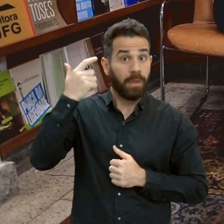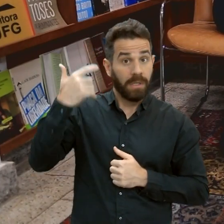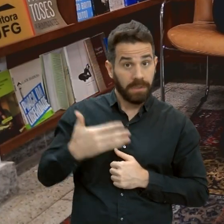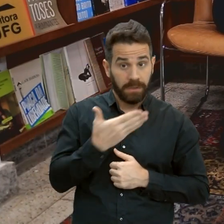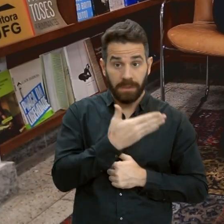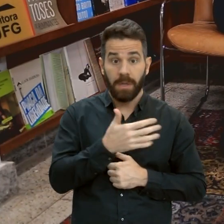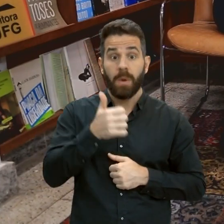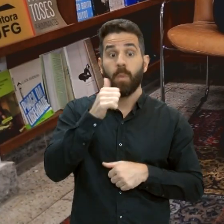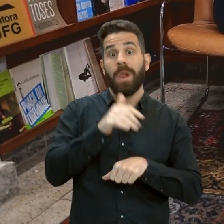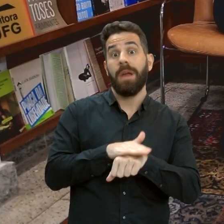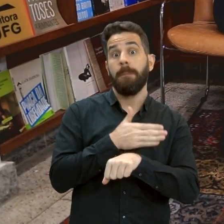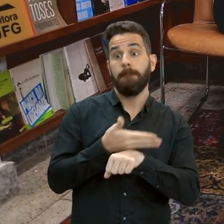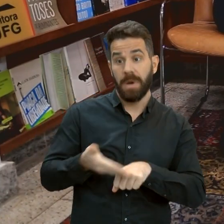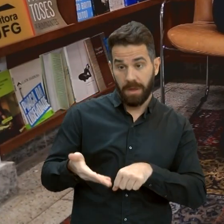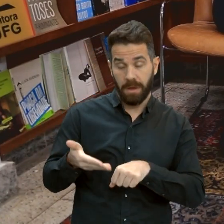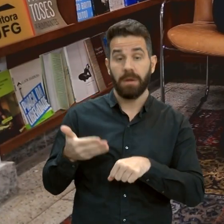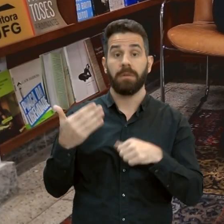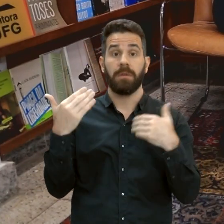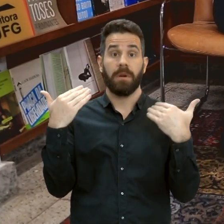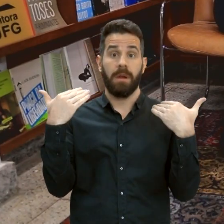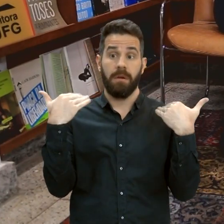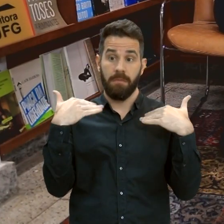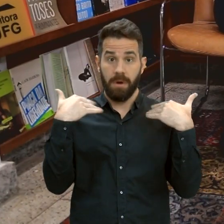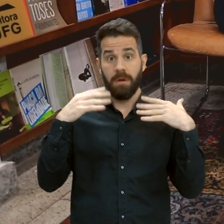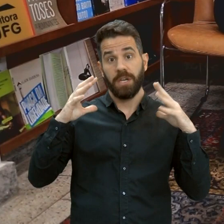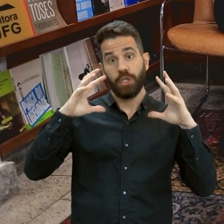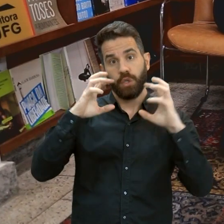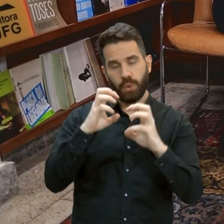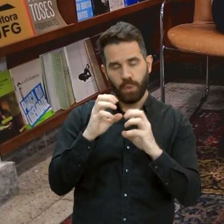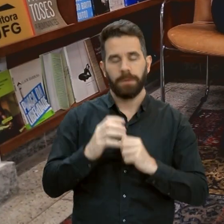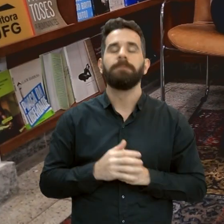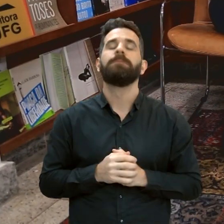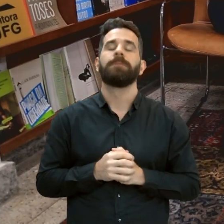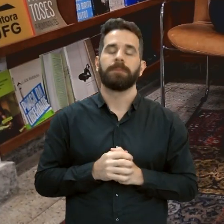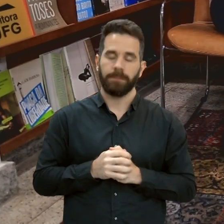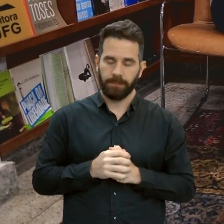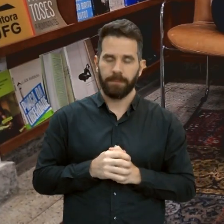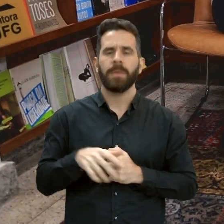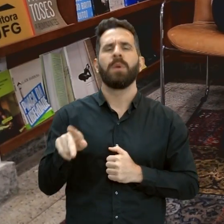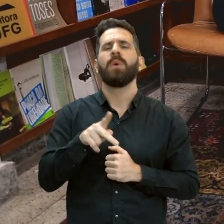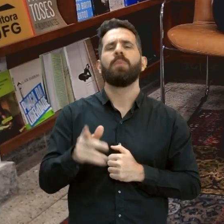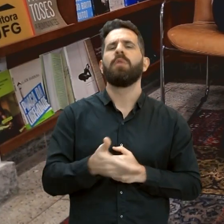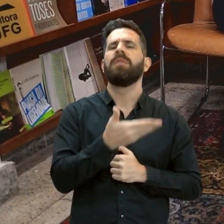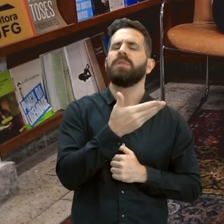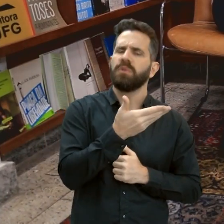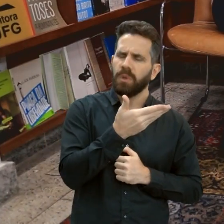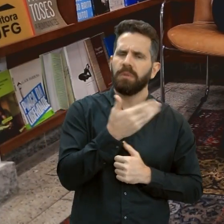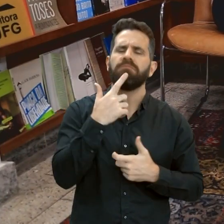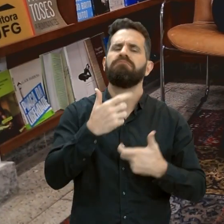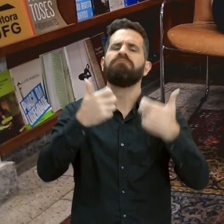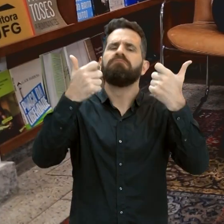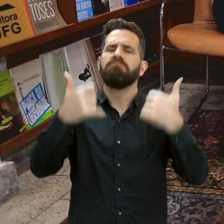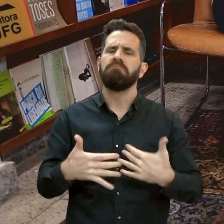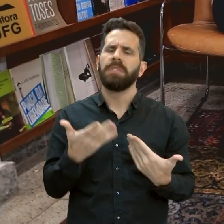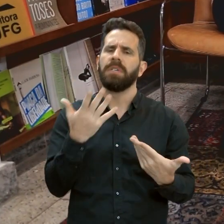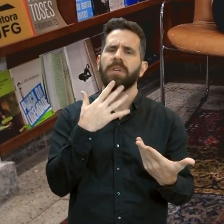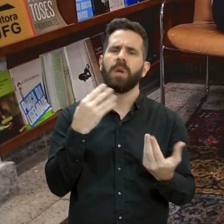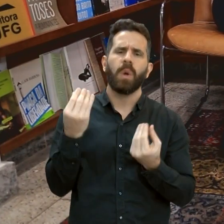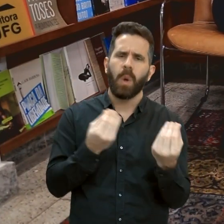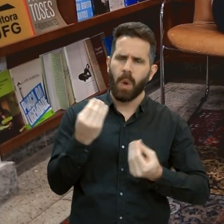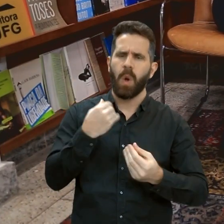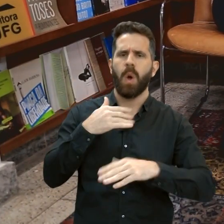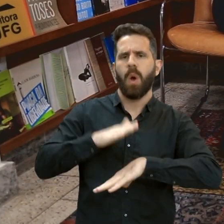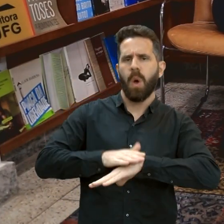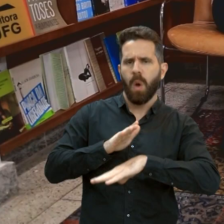como uma mulher branca, tem cabelos escuros, médios. Professora, começa falando pra gente então como foi o início aí do